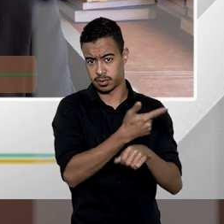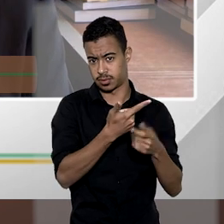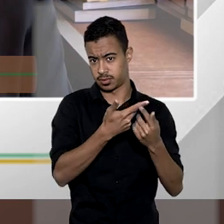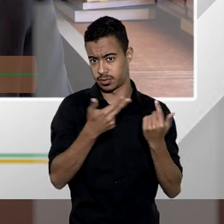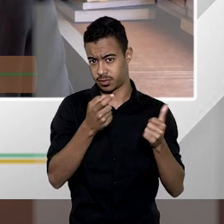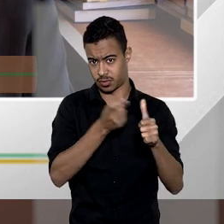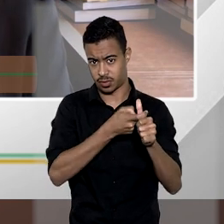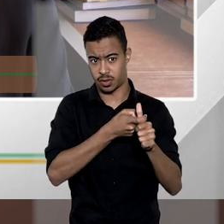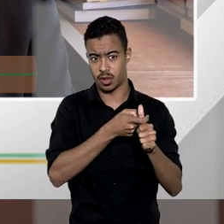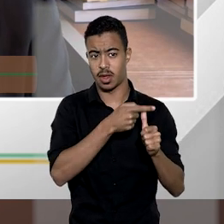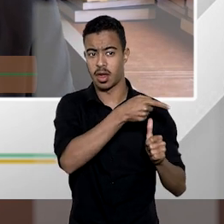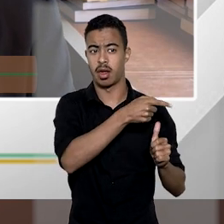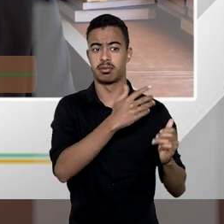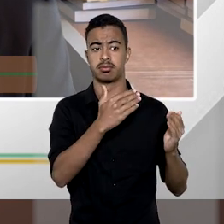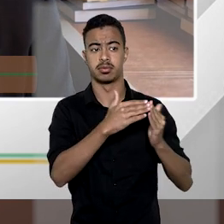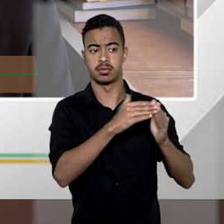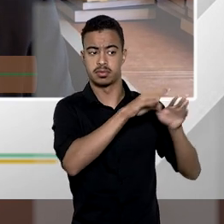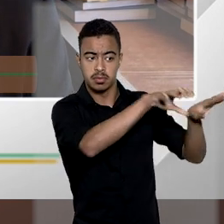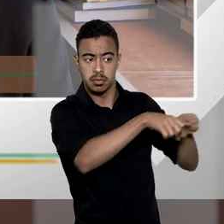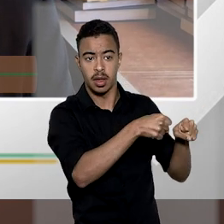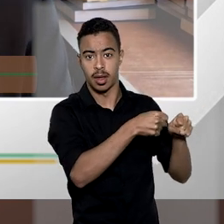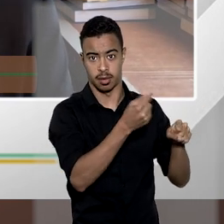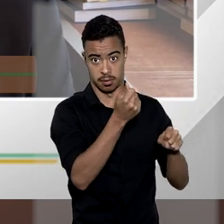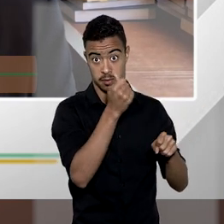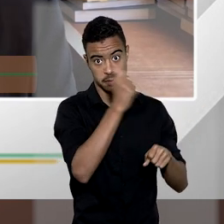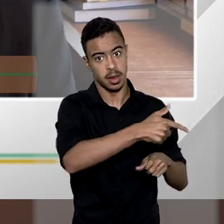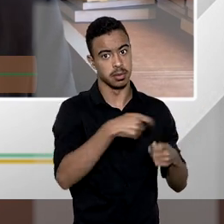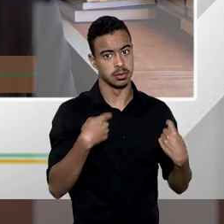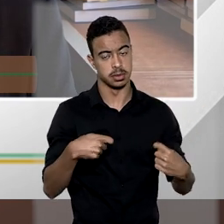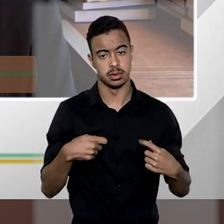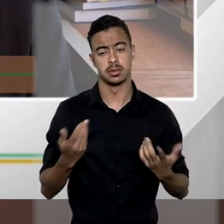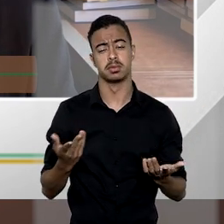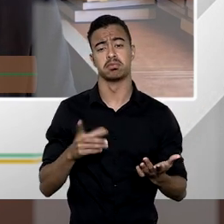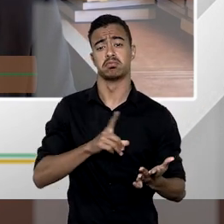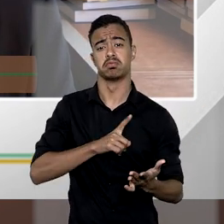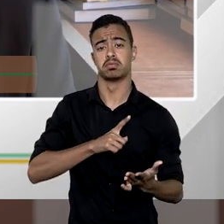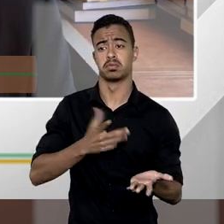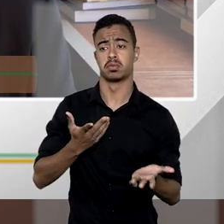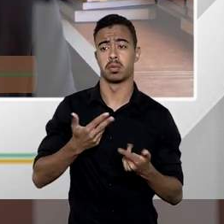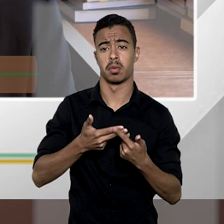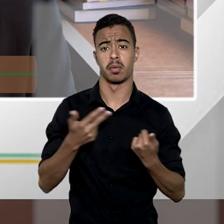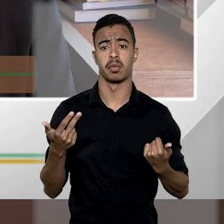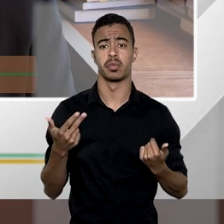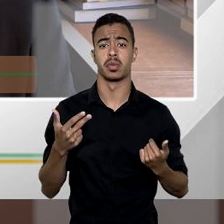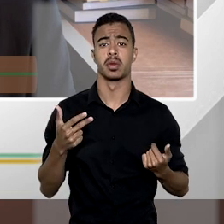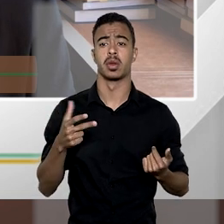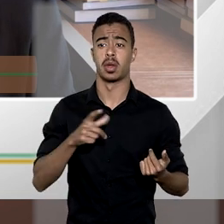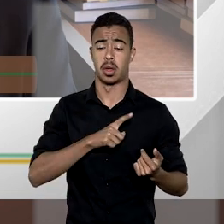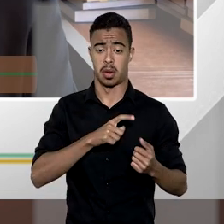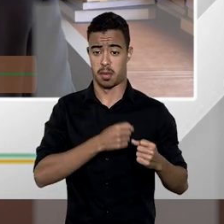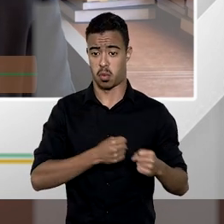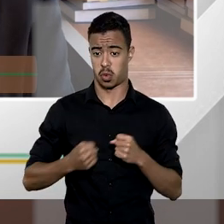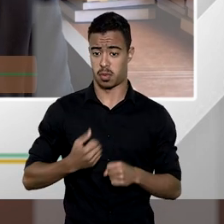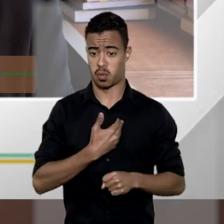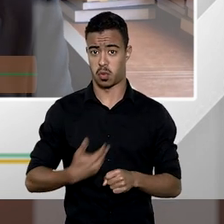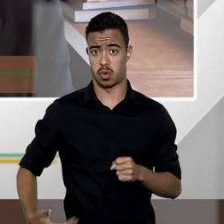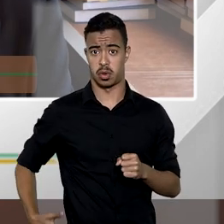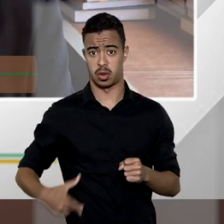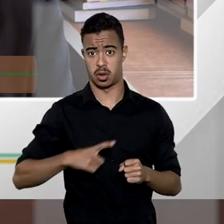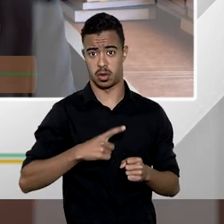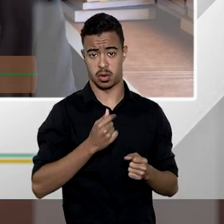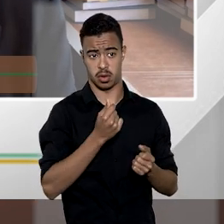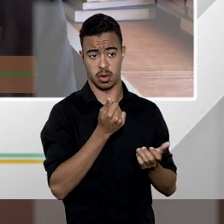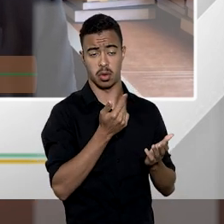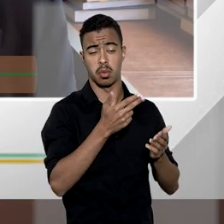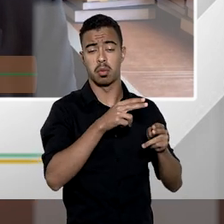indenização inicialmente é estimado nas desapropriações tradicionais diretas é estimado pelo poder público é feita uma oferta